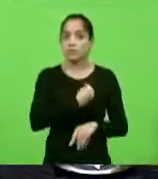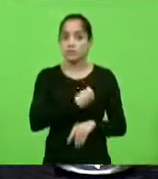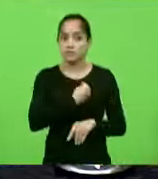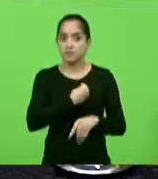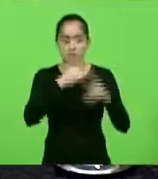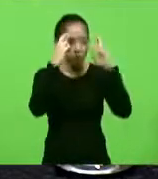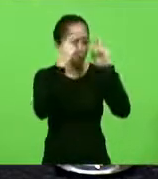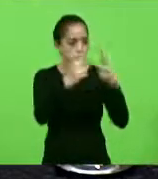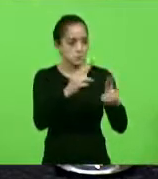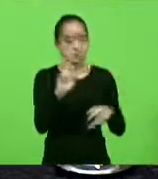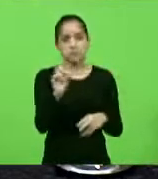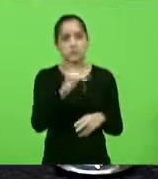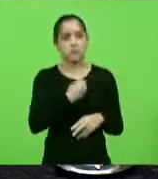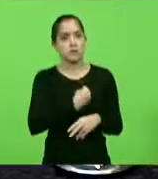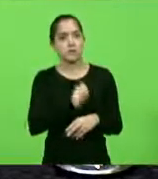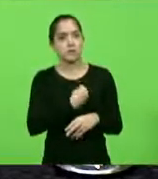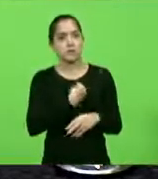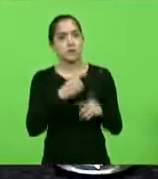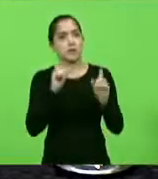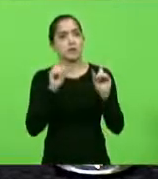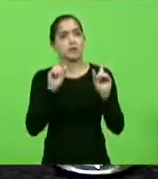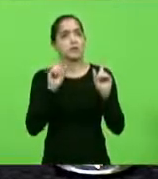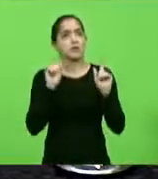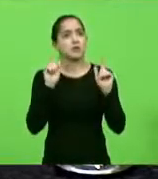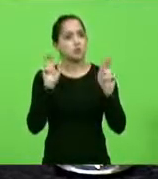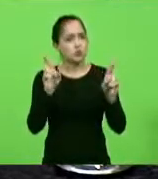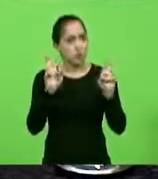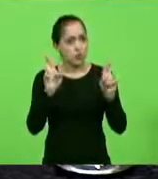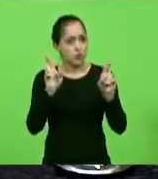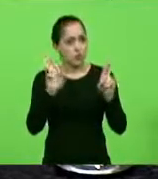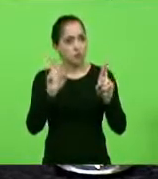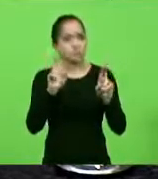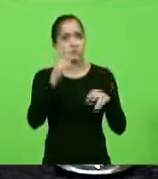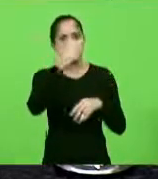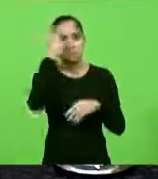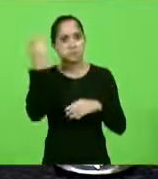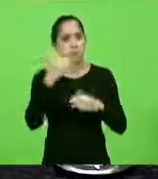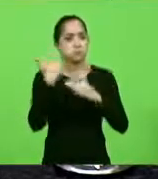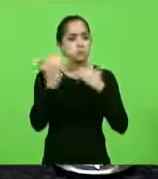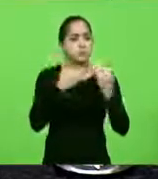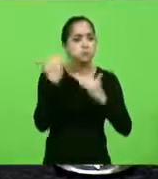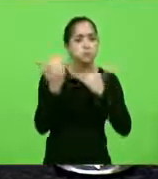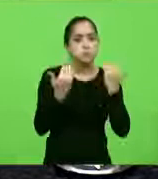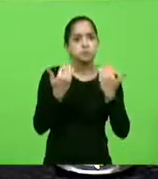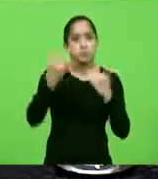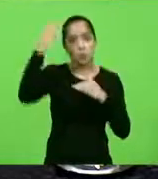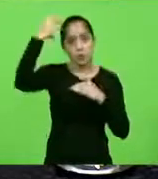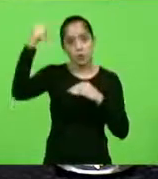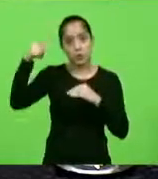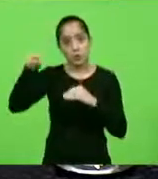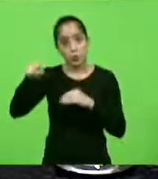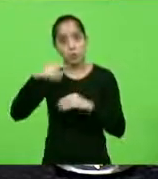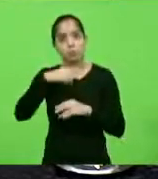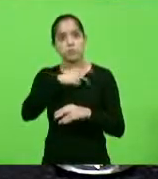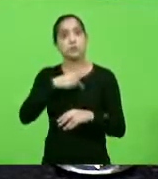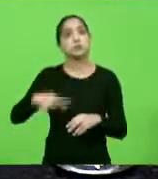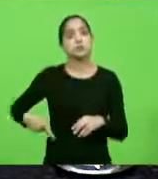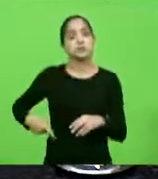respeitam a vida, torcem para que pessoas morram para colocar na conta do presidente que não tem culpa alguma